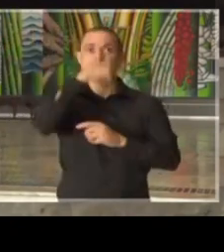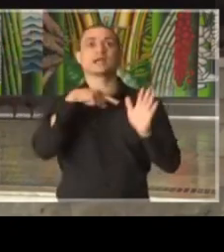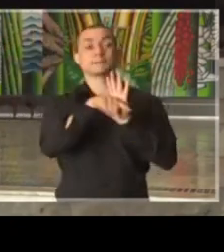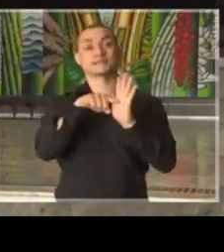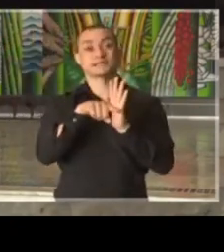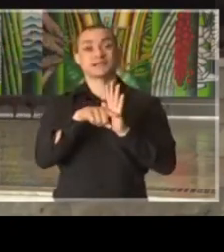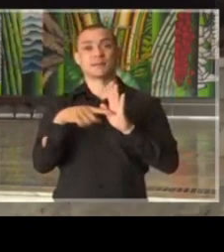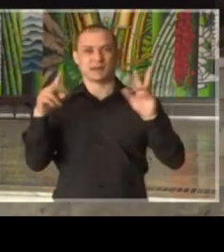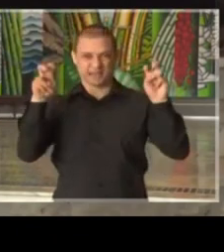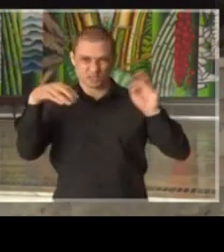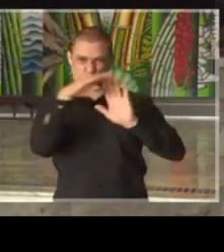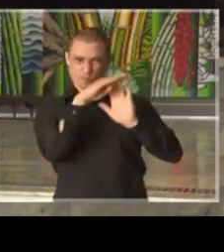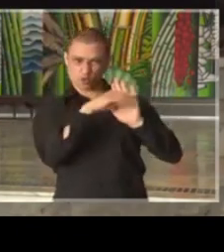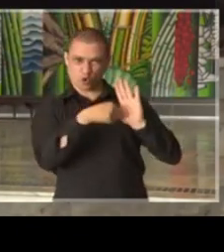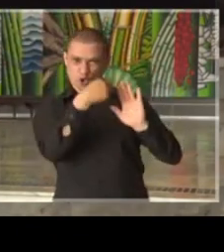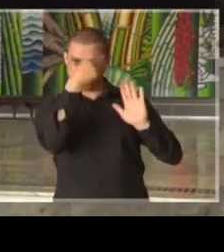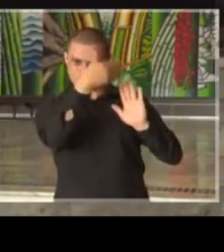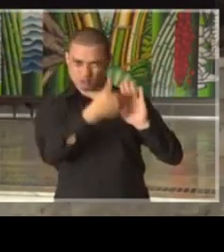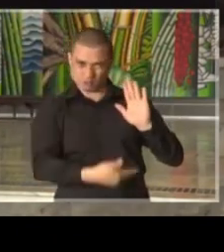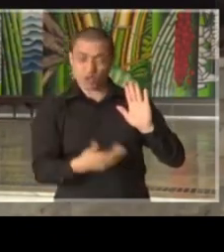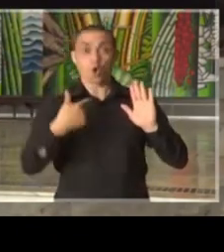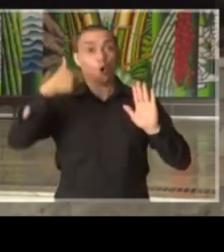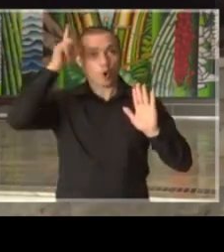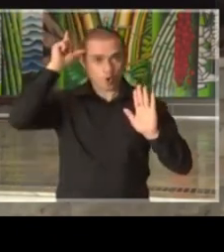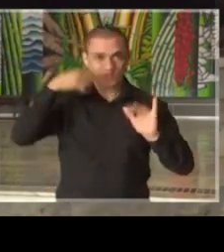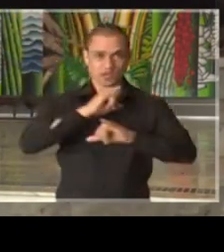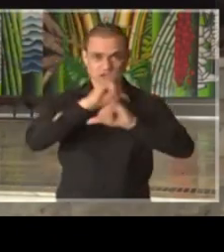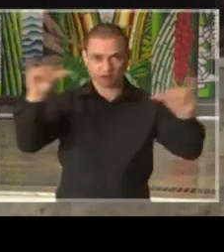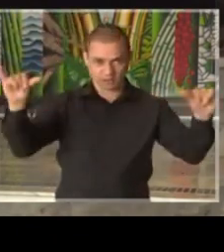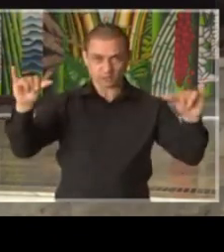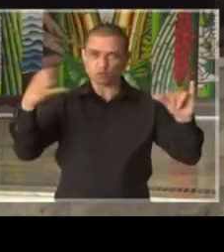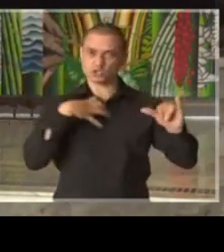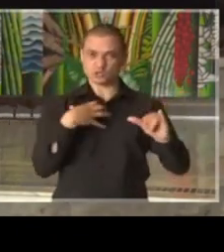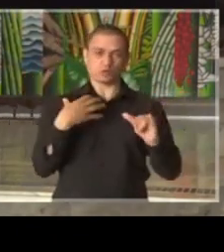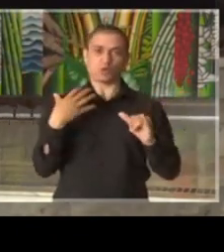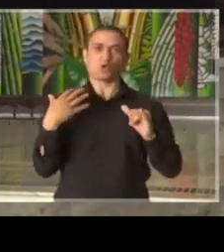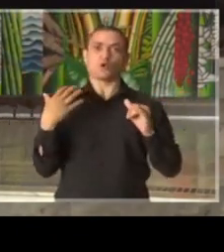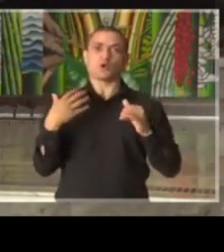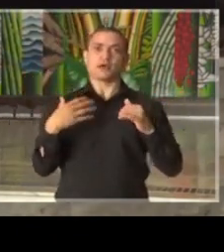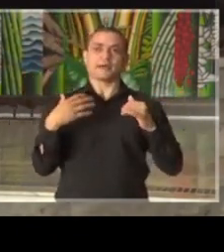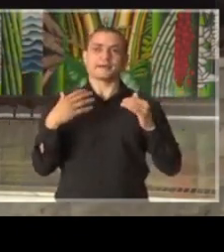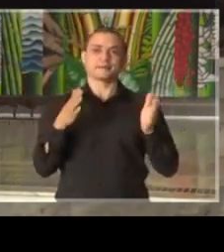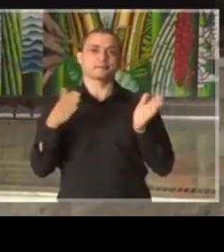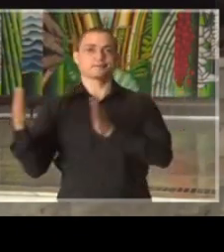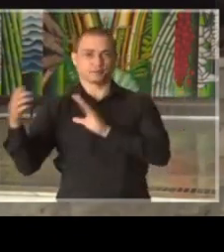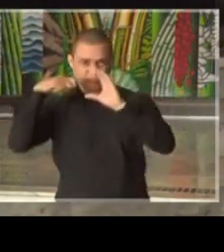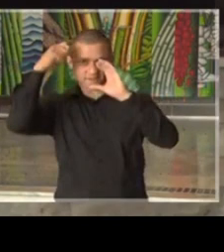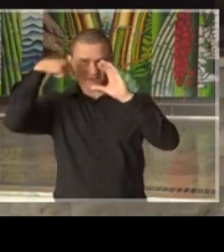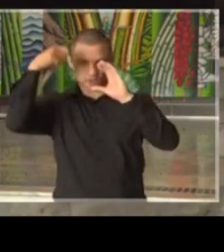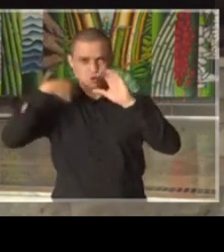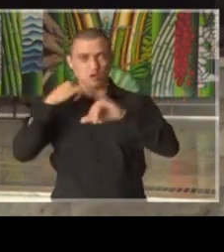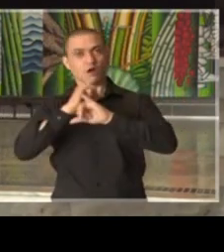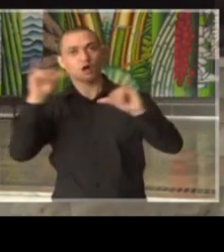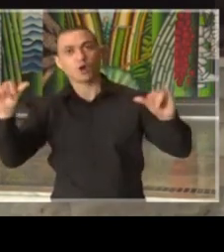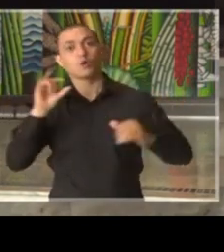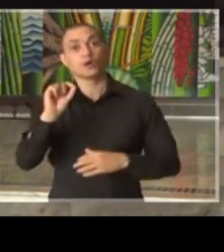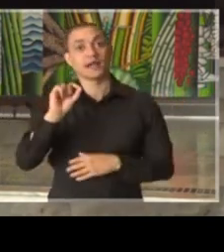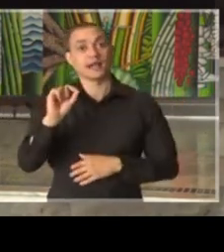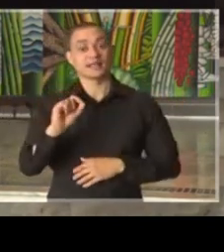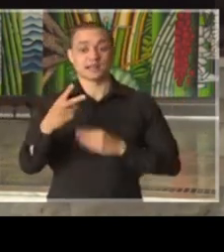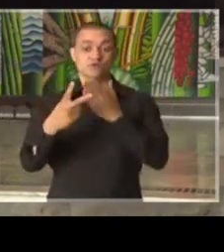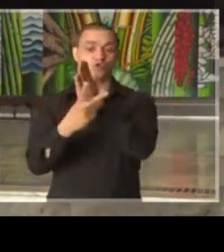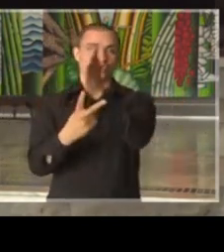Quanto aos protocolos, eu vi o anúncio ontem de uma forma informal nos vídeos que dois